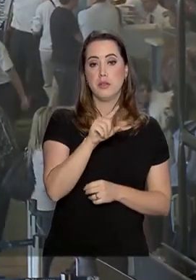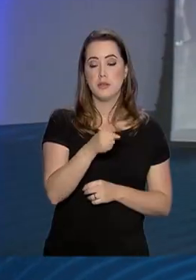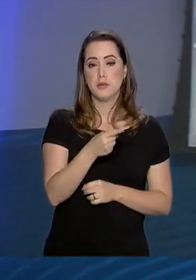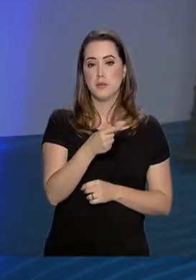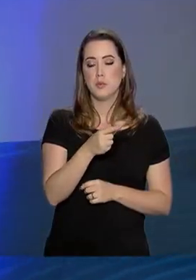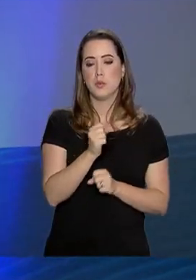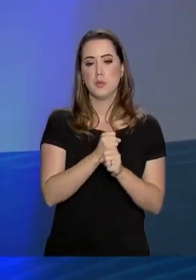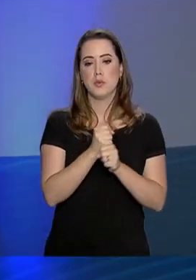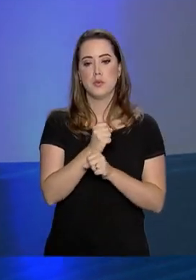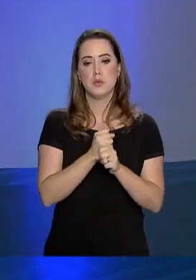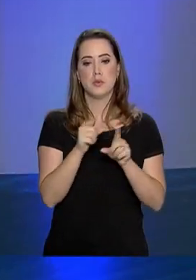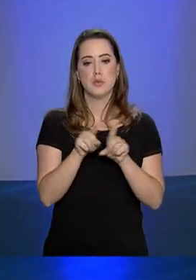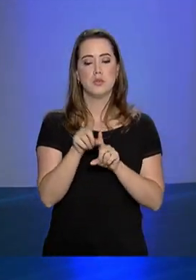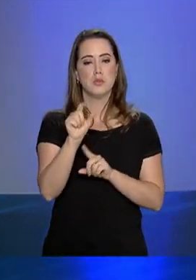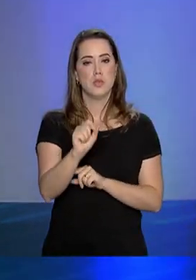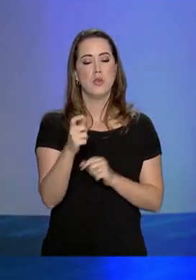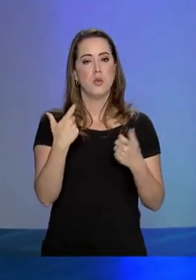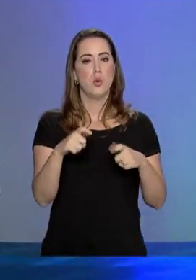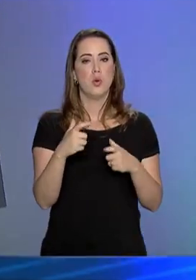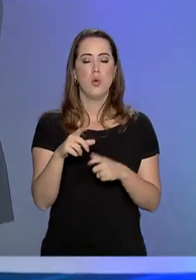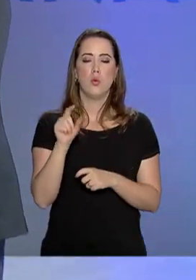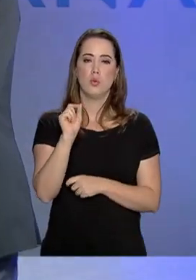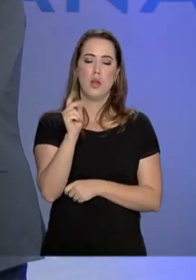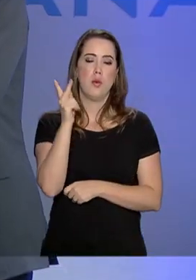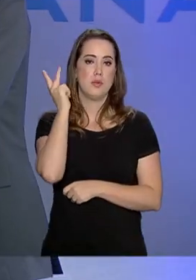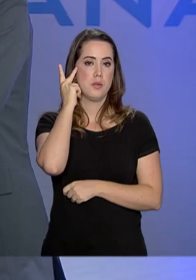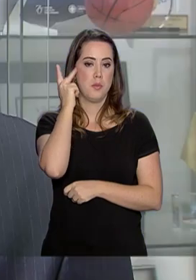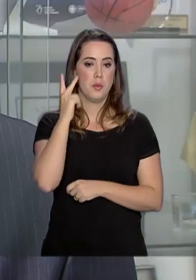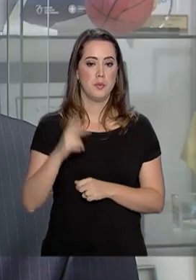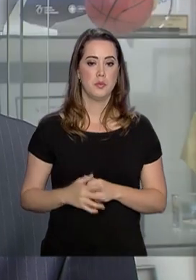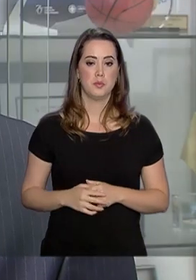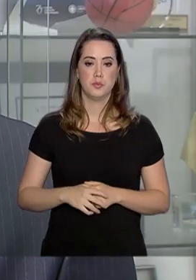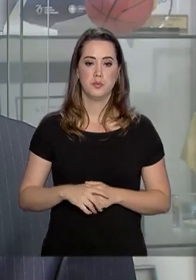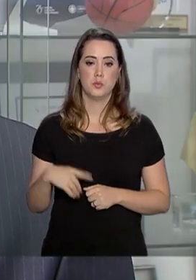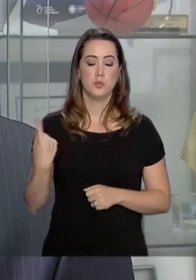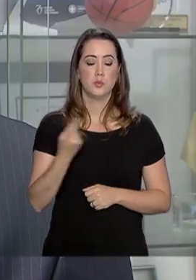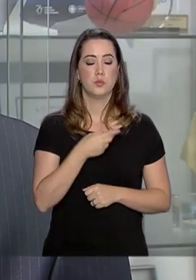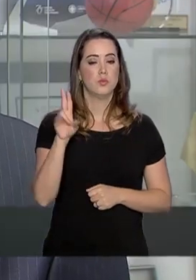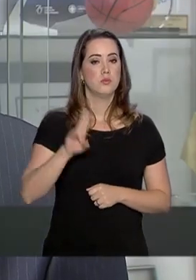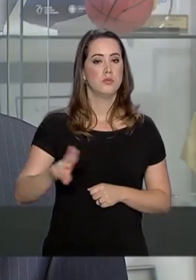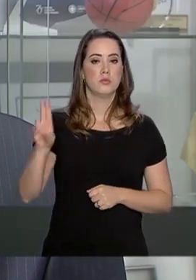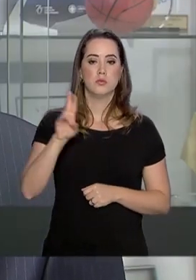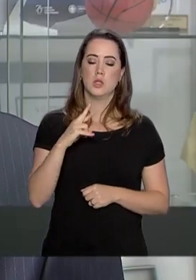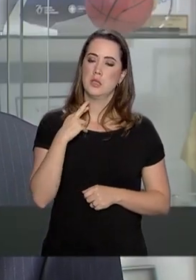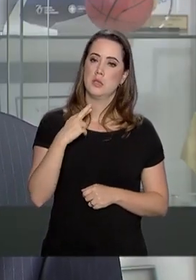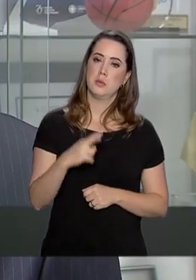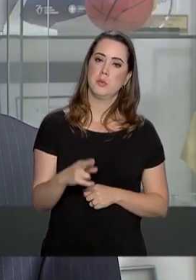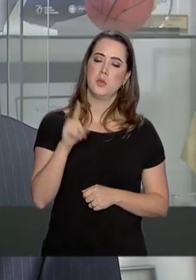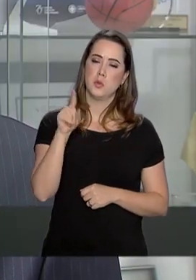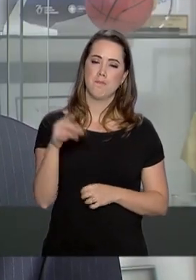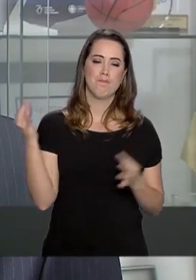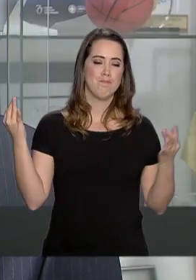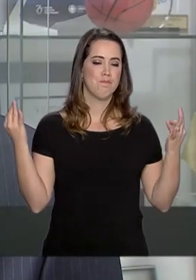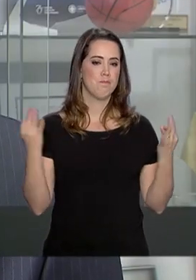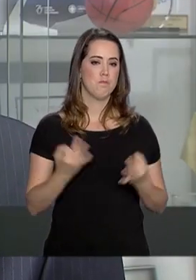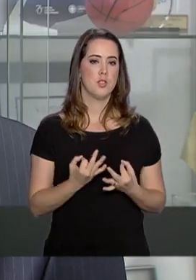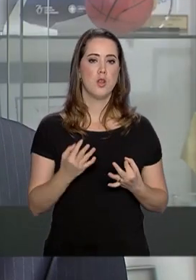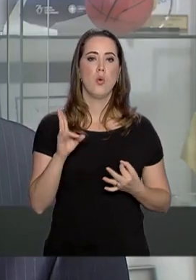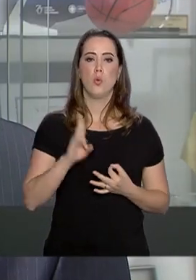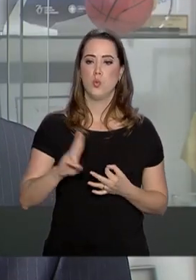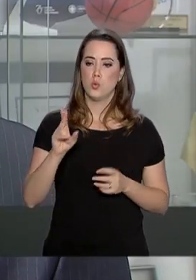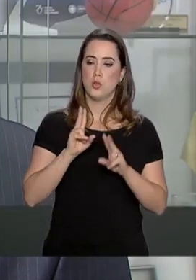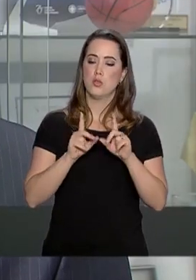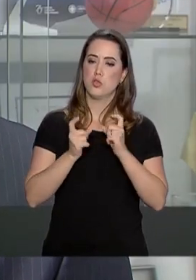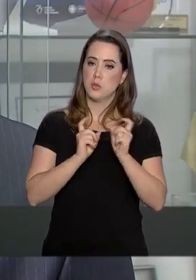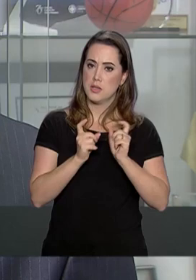por ano, o vencedor foi o terminal de Viracopos, em São Paulo. Nós utilizamos os resultados como efetiva ferramenta de